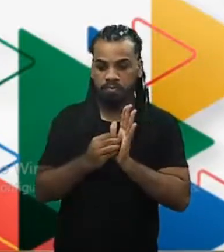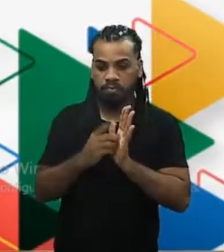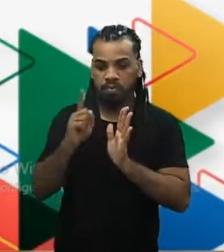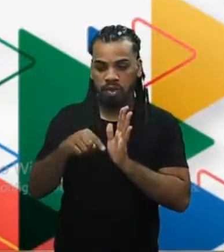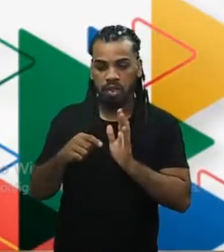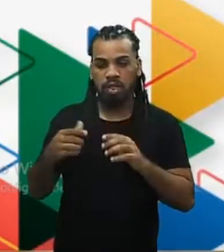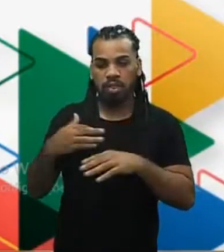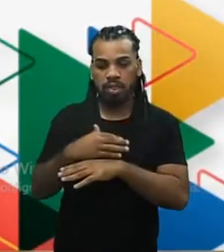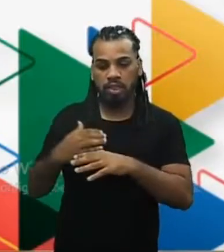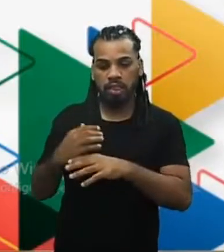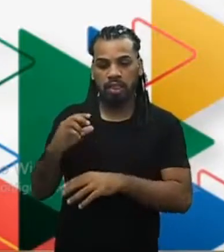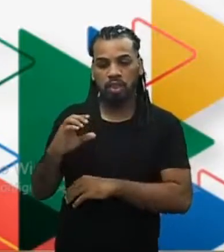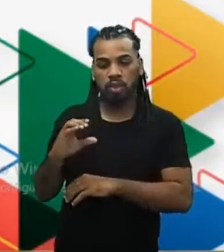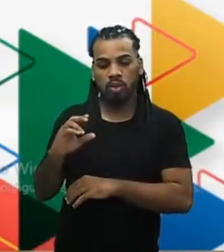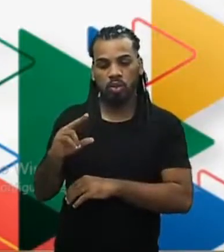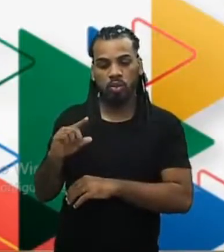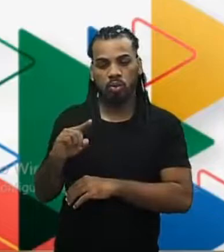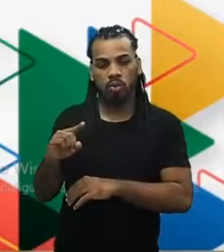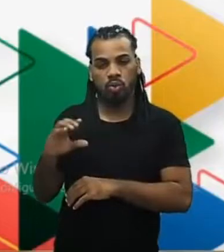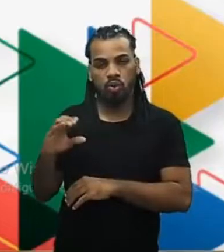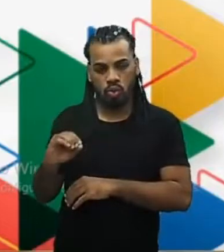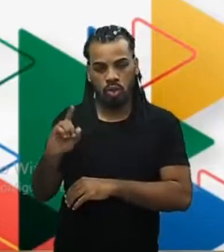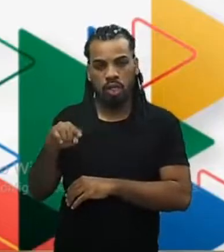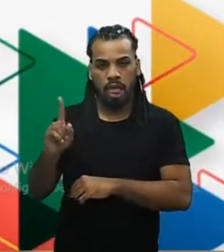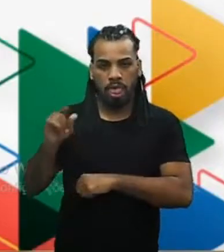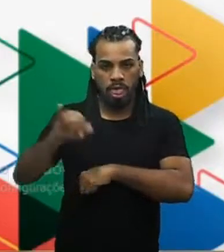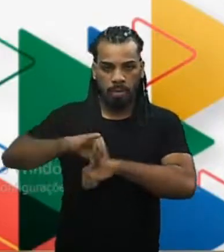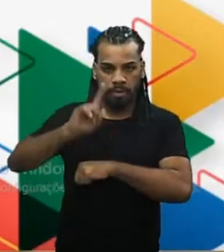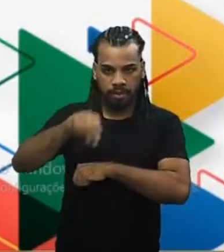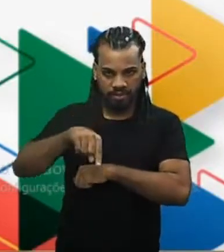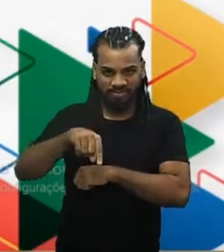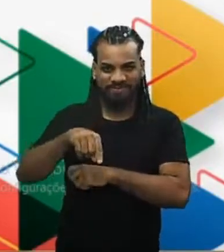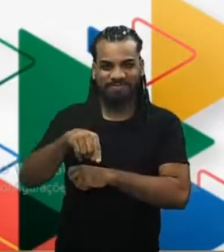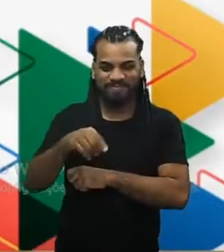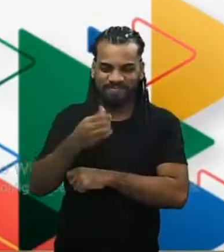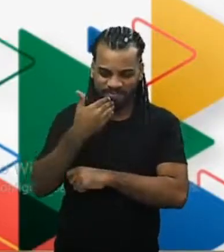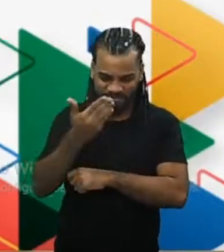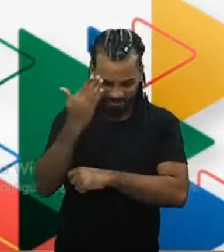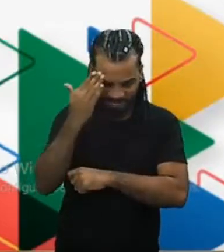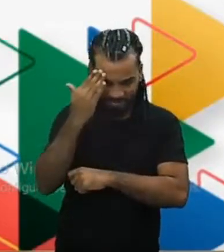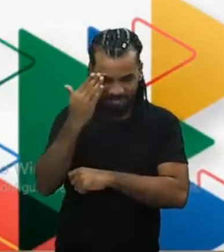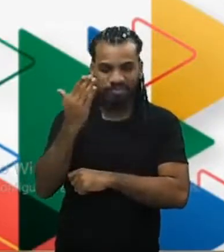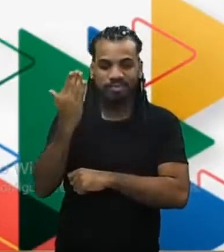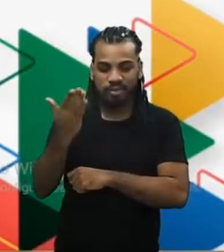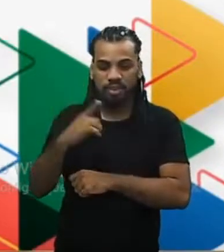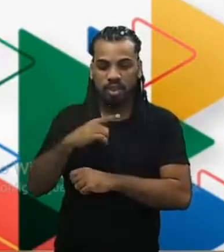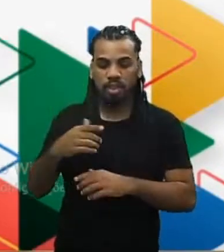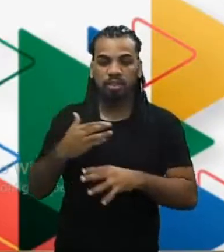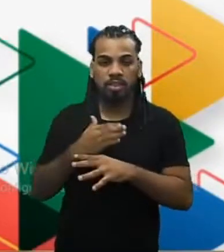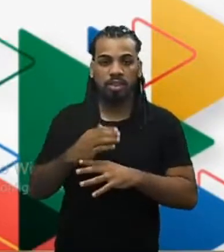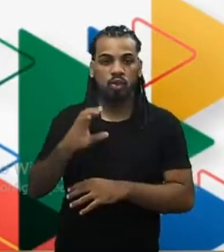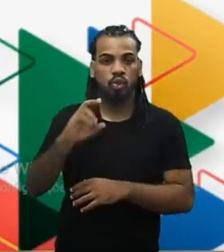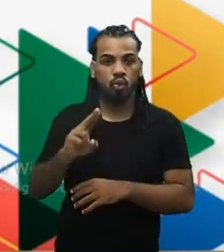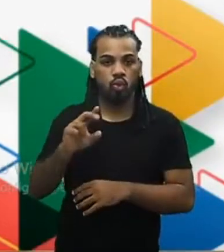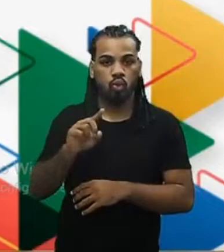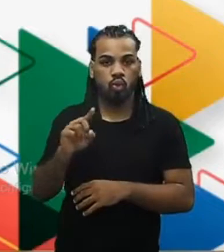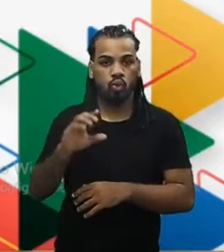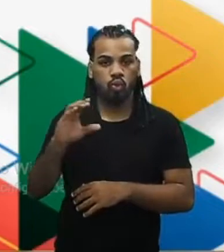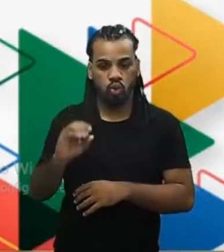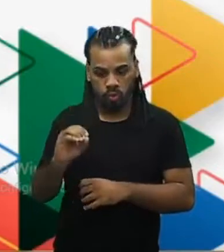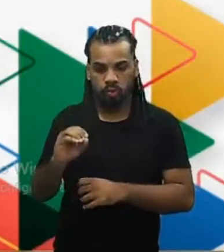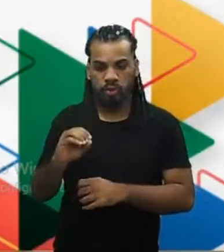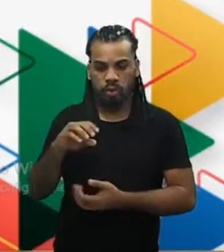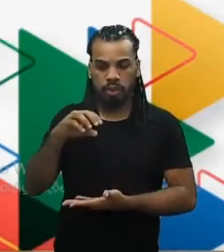Cusco, que era a capital. Está bem? Então, você encontra aí Cusco no centro da